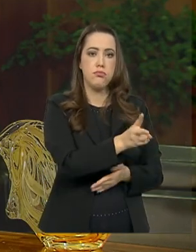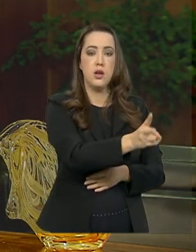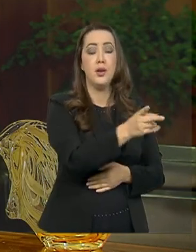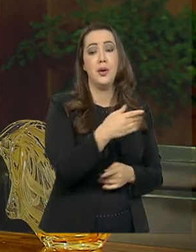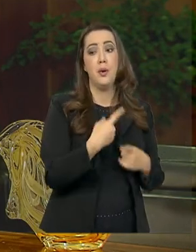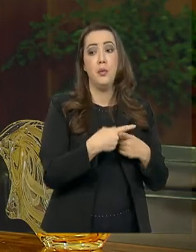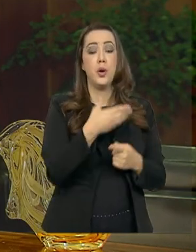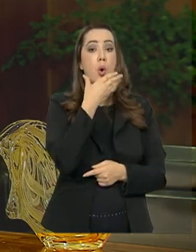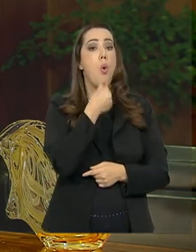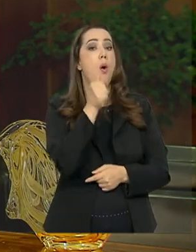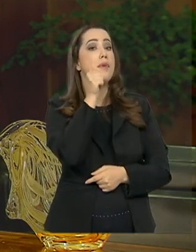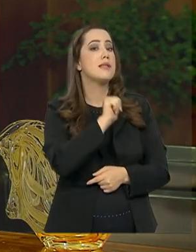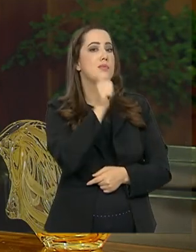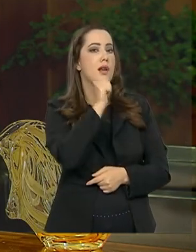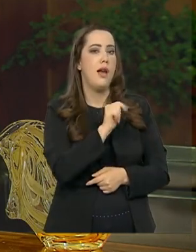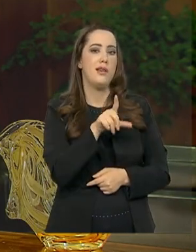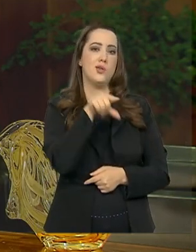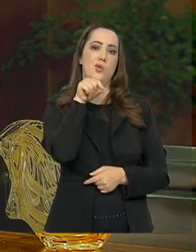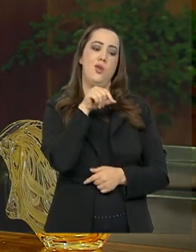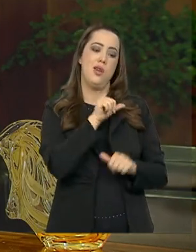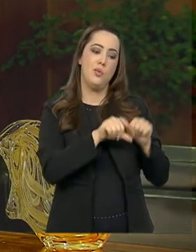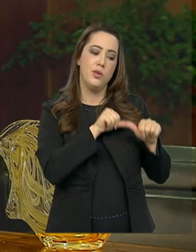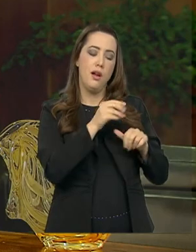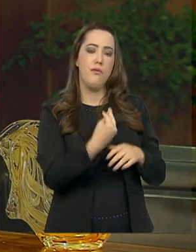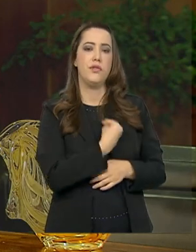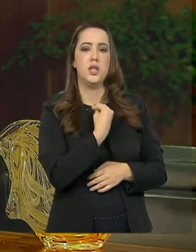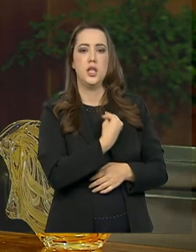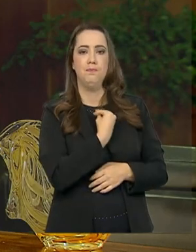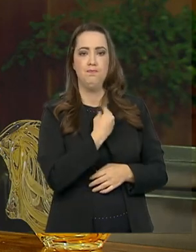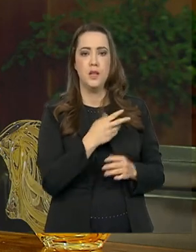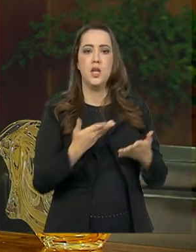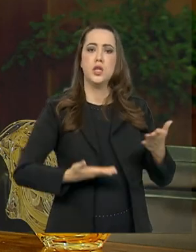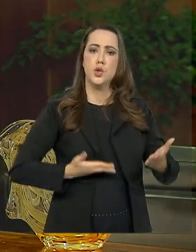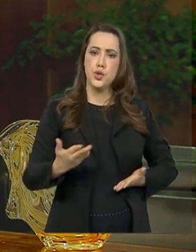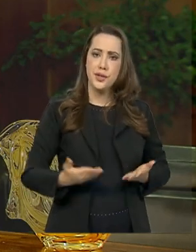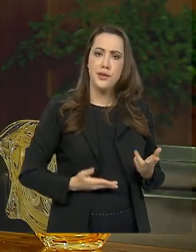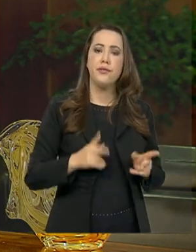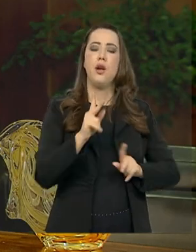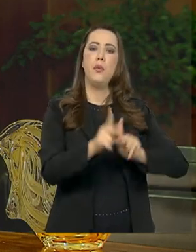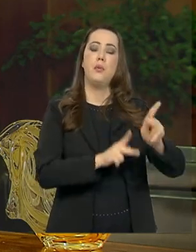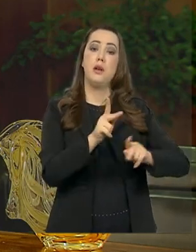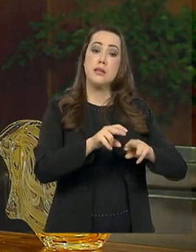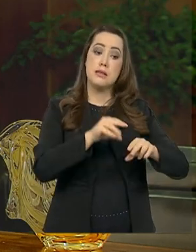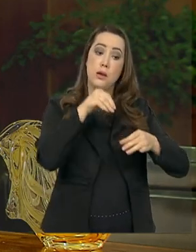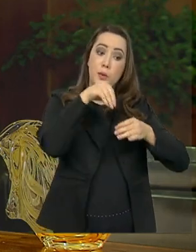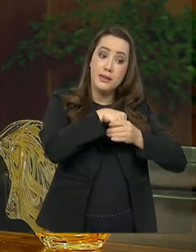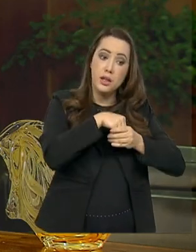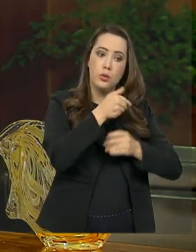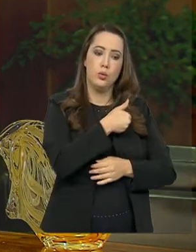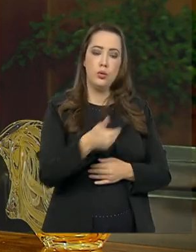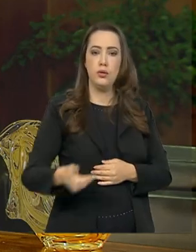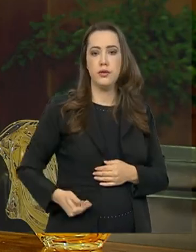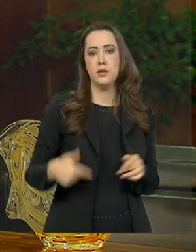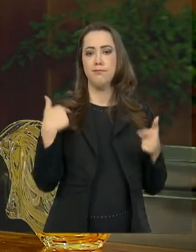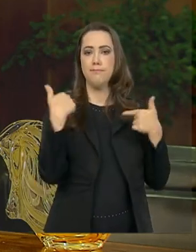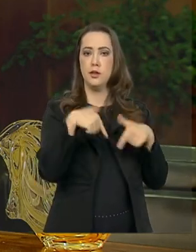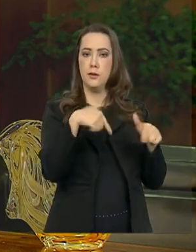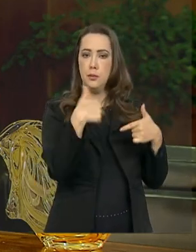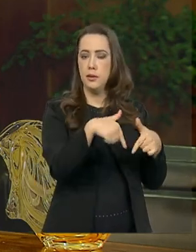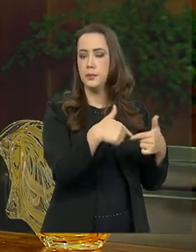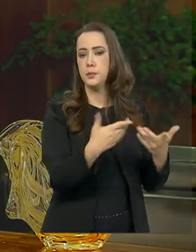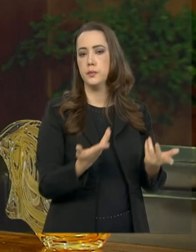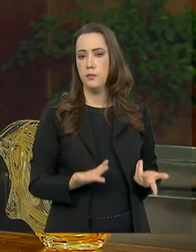mulheres, que tomaram isso como decisão de vida, de servir ao público através do serviço público, desempenhar uma função pública,